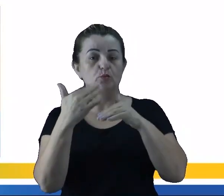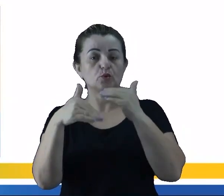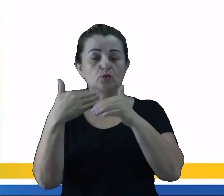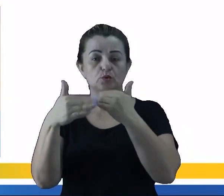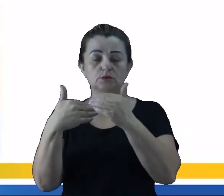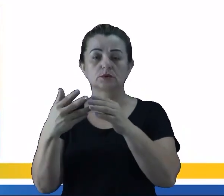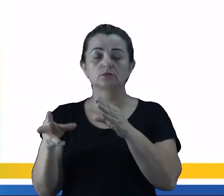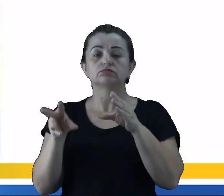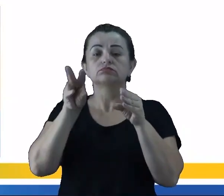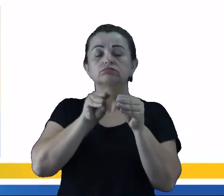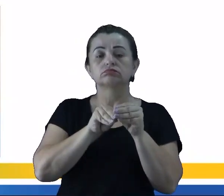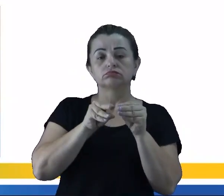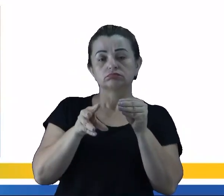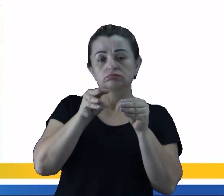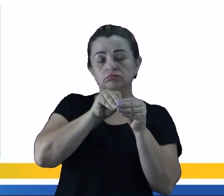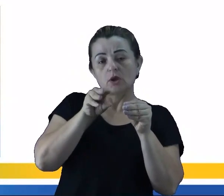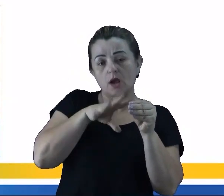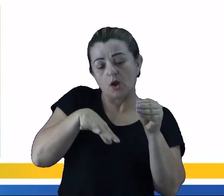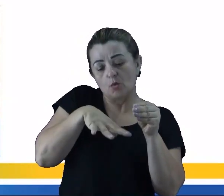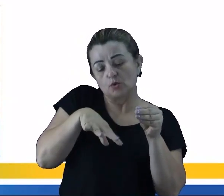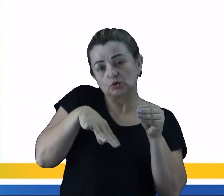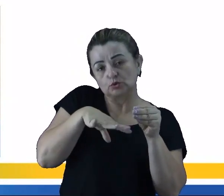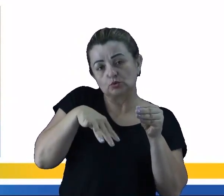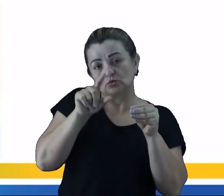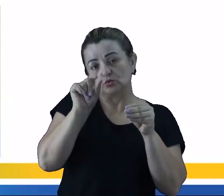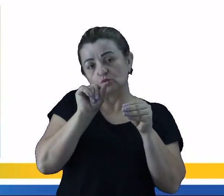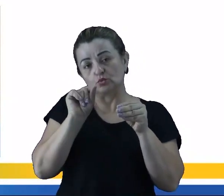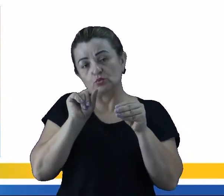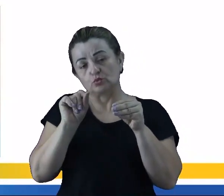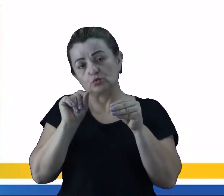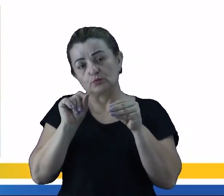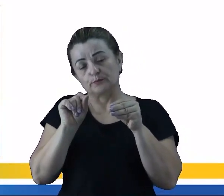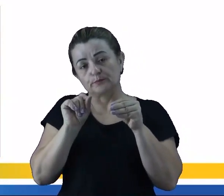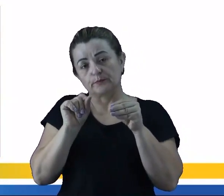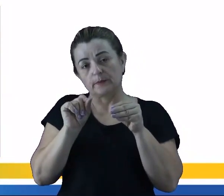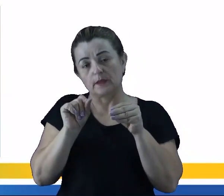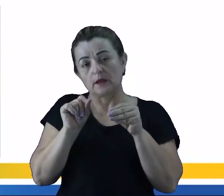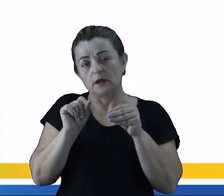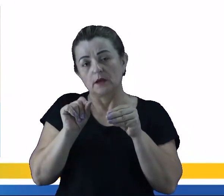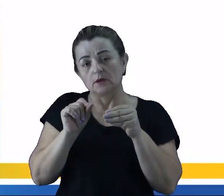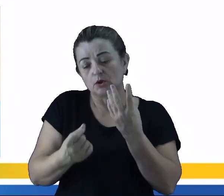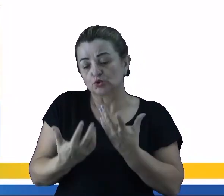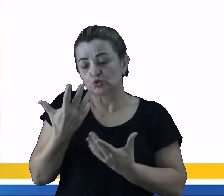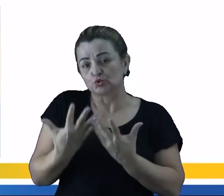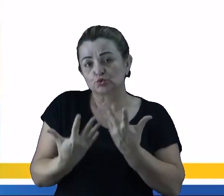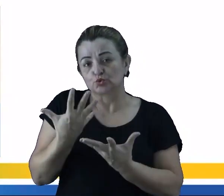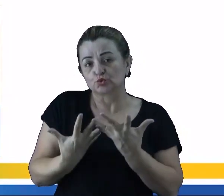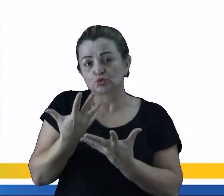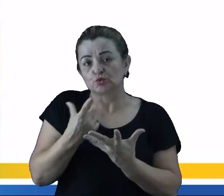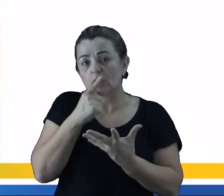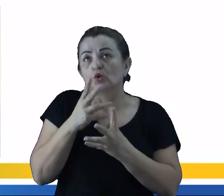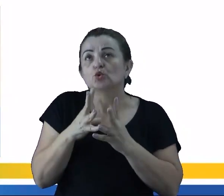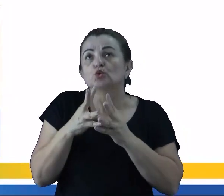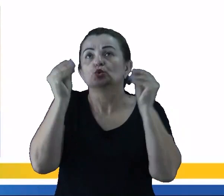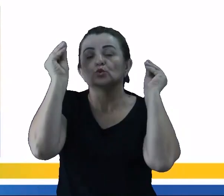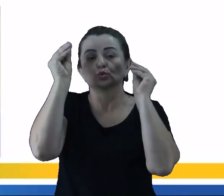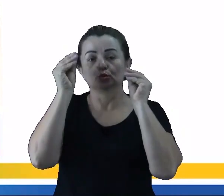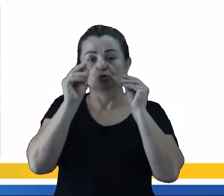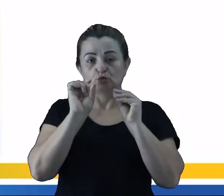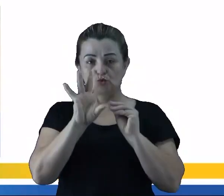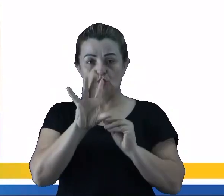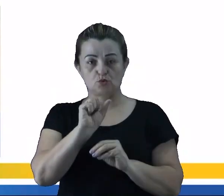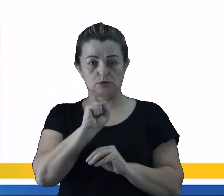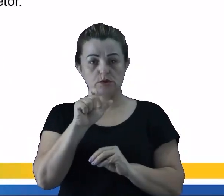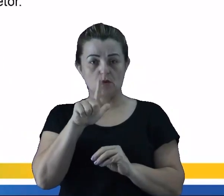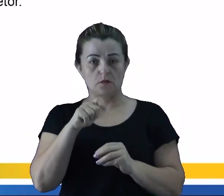falou, é quando a gente coloca ali essa mistura ali numa fonte de chama e deixa evaporar a água, ficando somente o